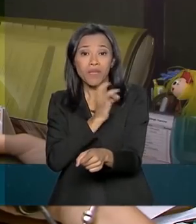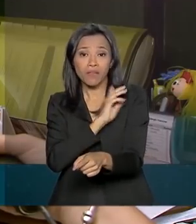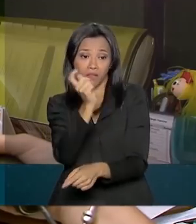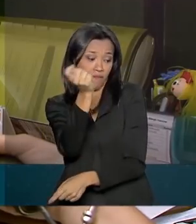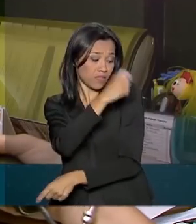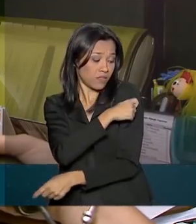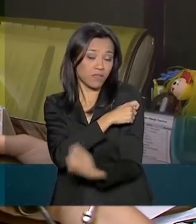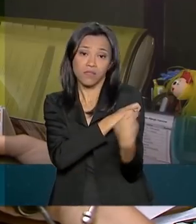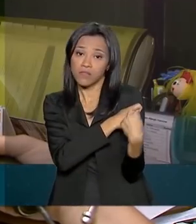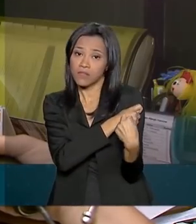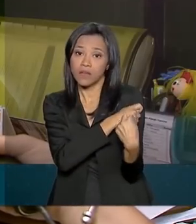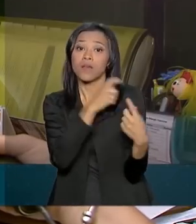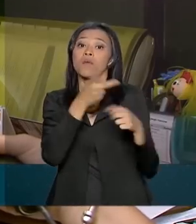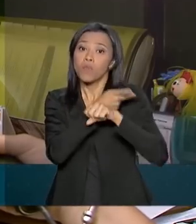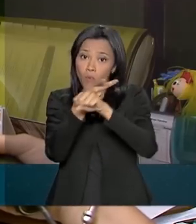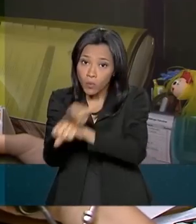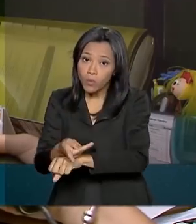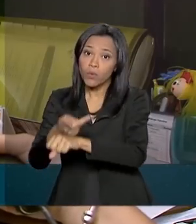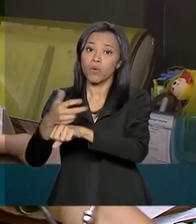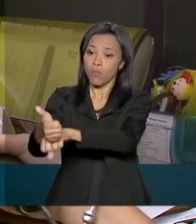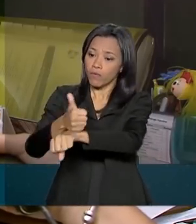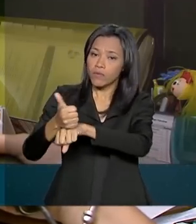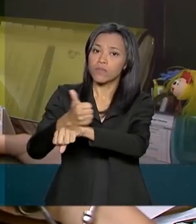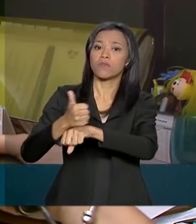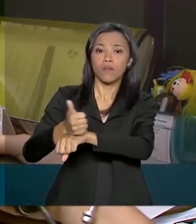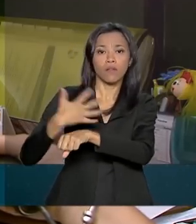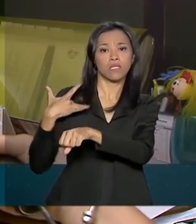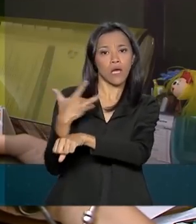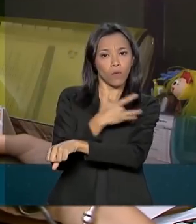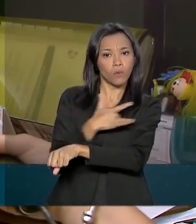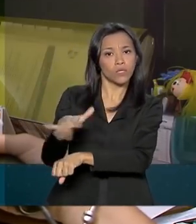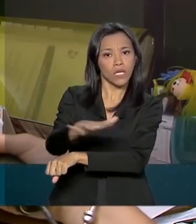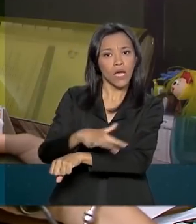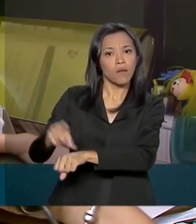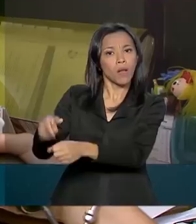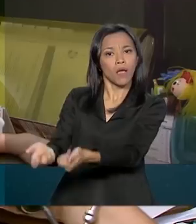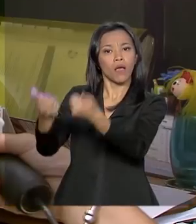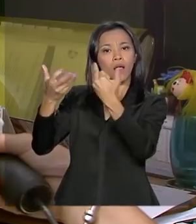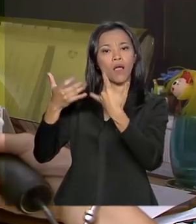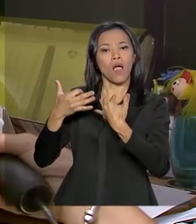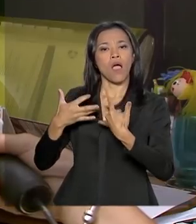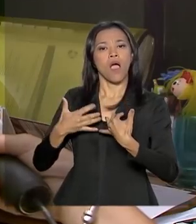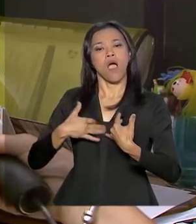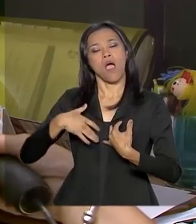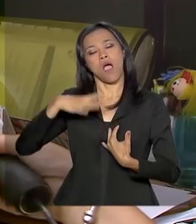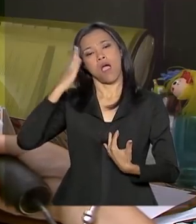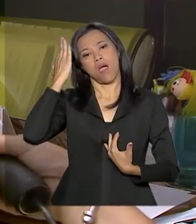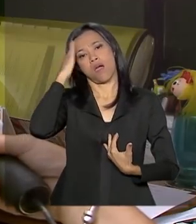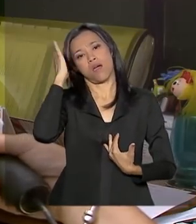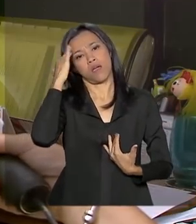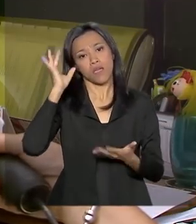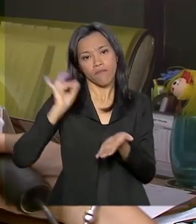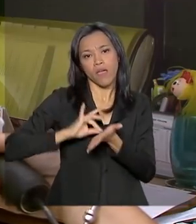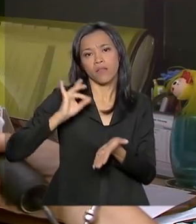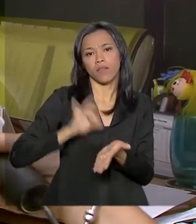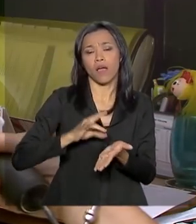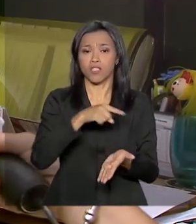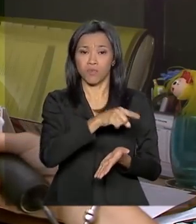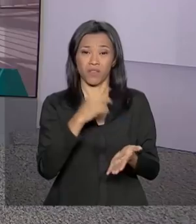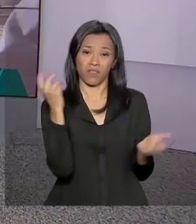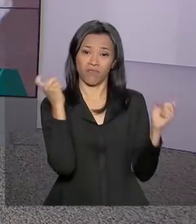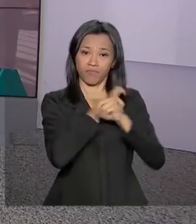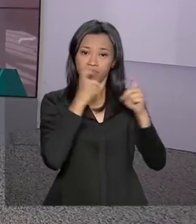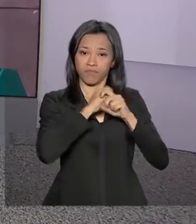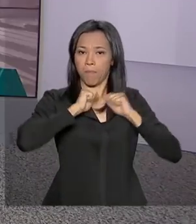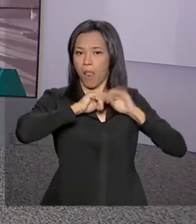vacina, procurar um profissional de saúde para realmente mostrar o que tem de verdadeiro nessas fake news.